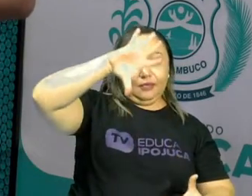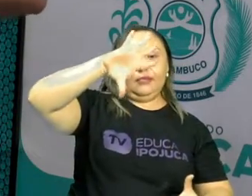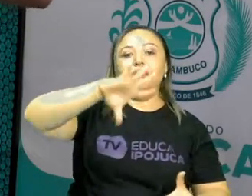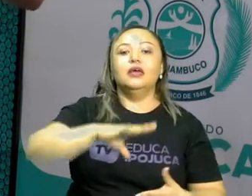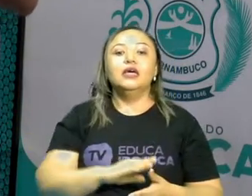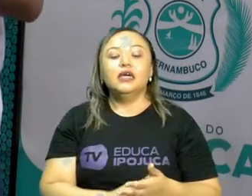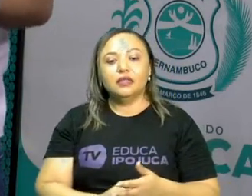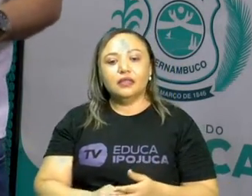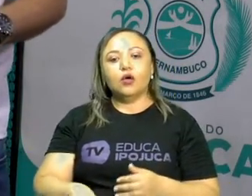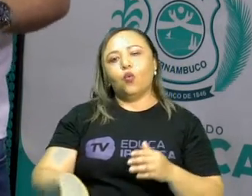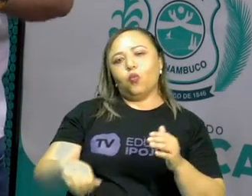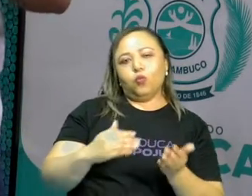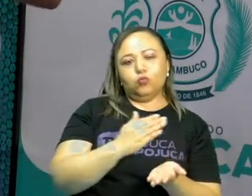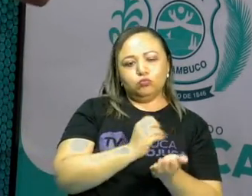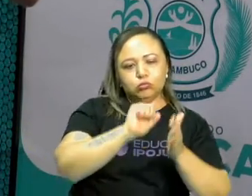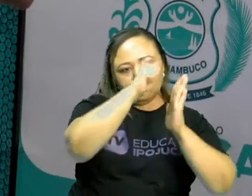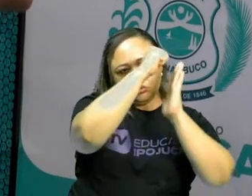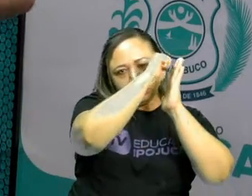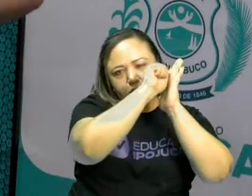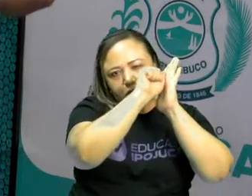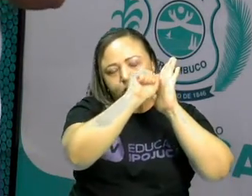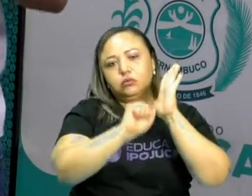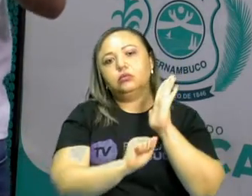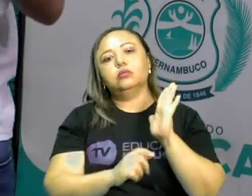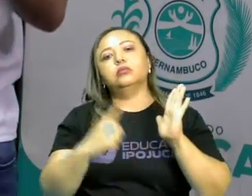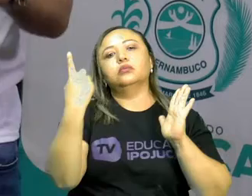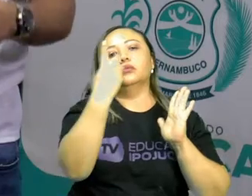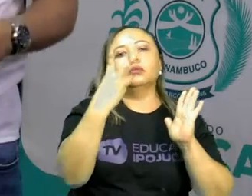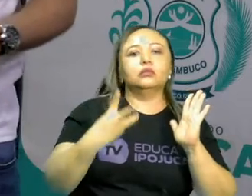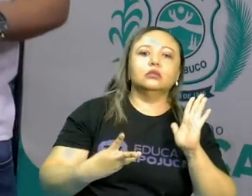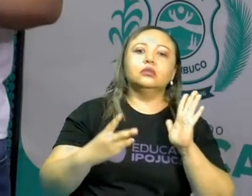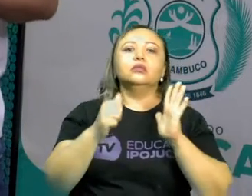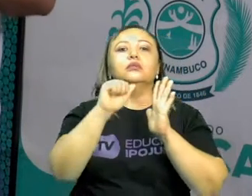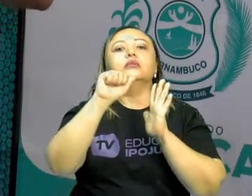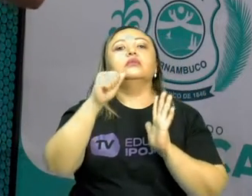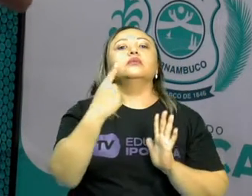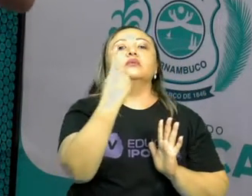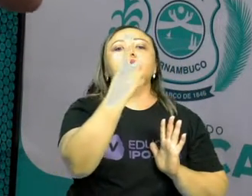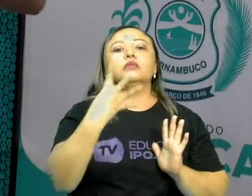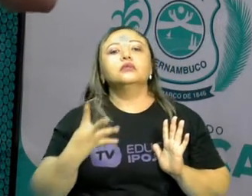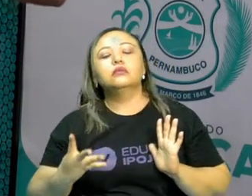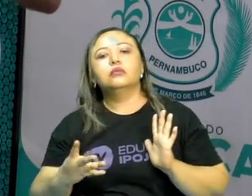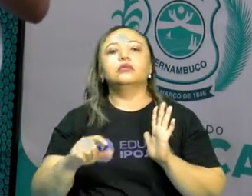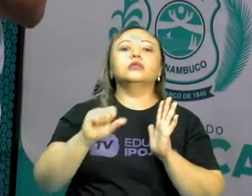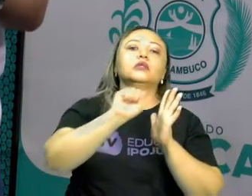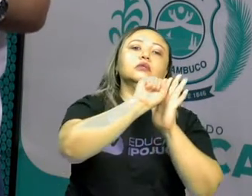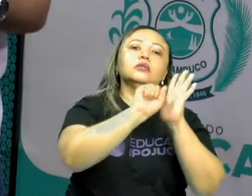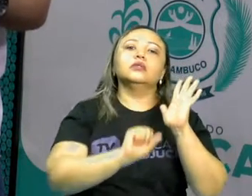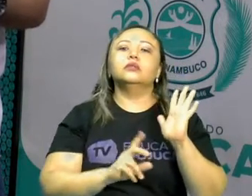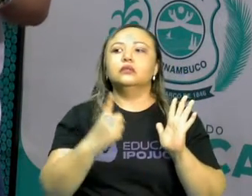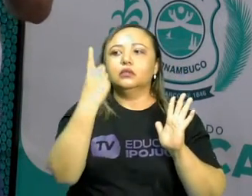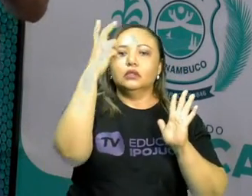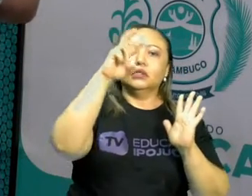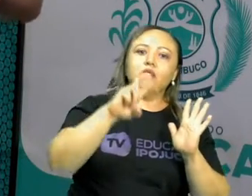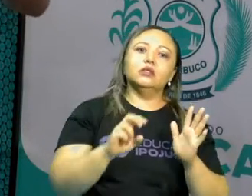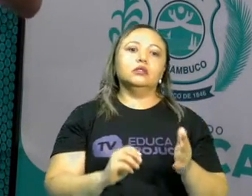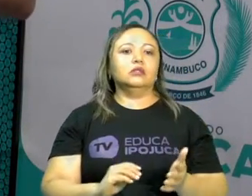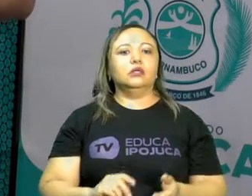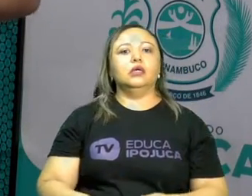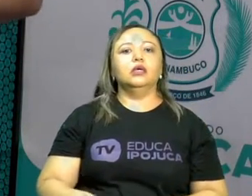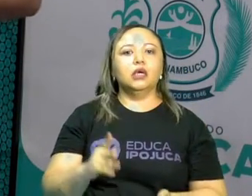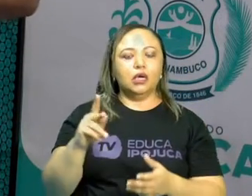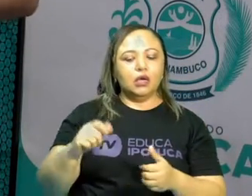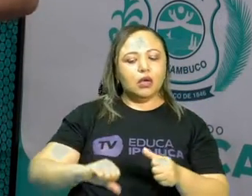longo do século XIII, século XIV, século XV, essas transformações vão acontecendo e elas vão